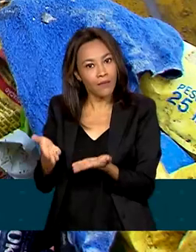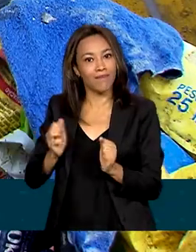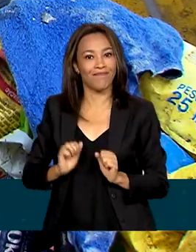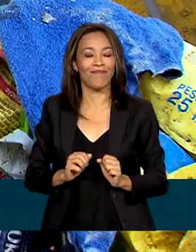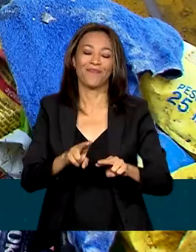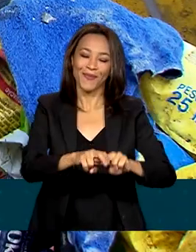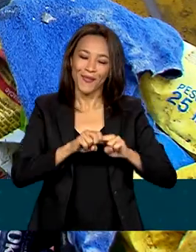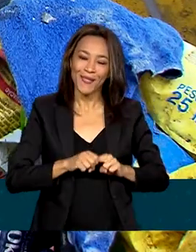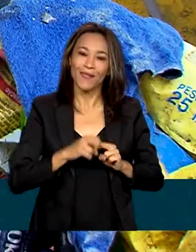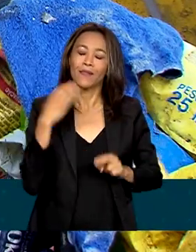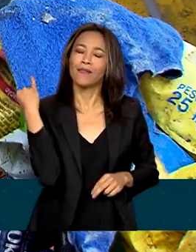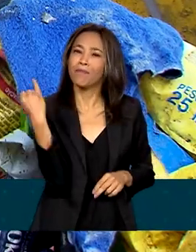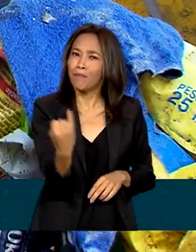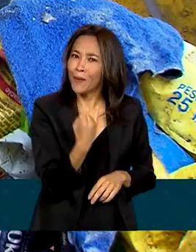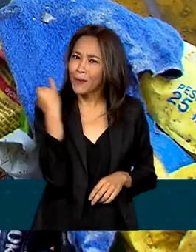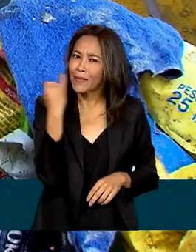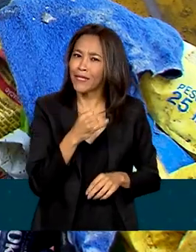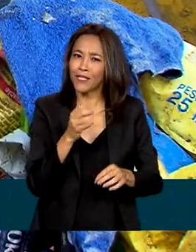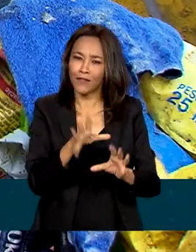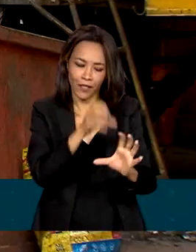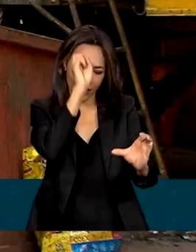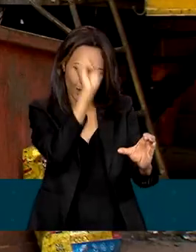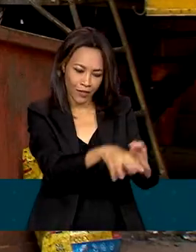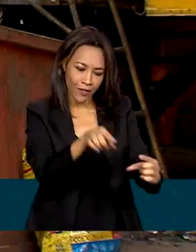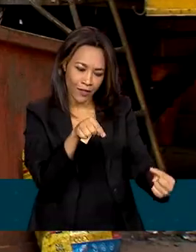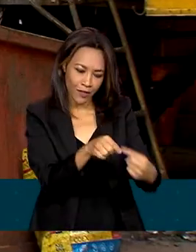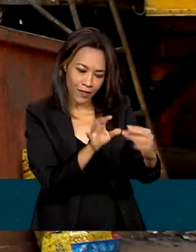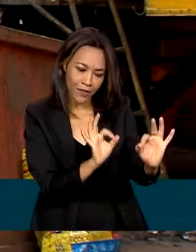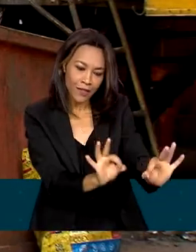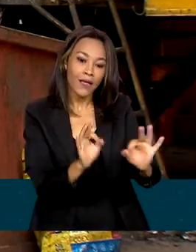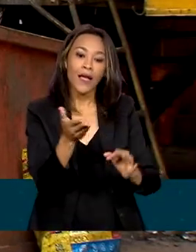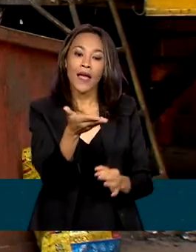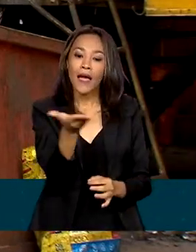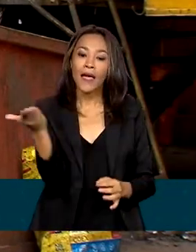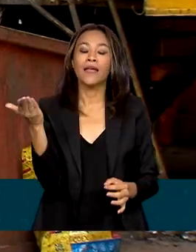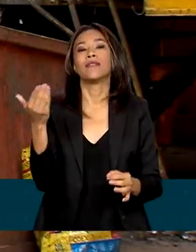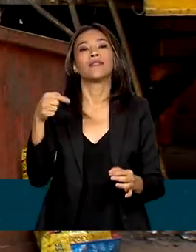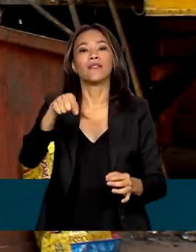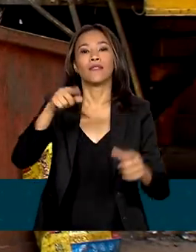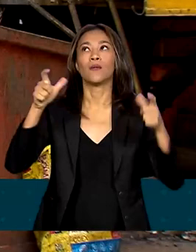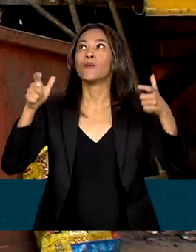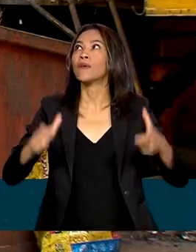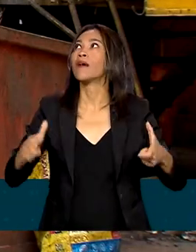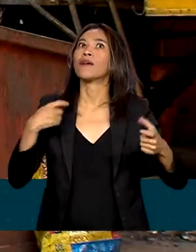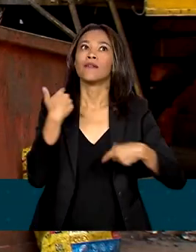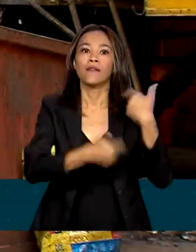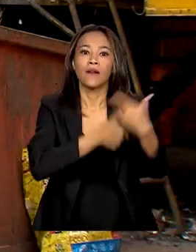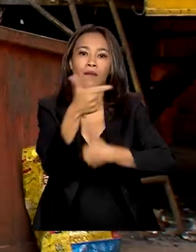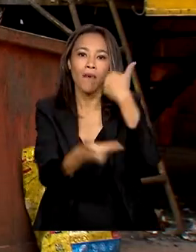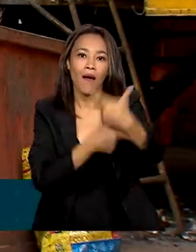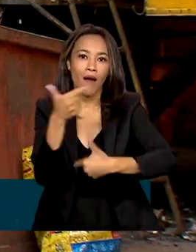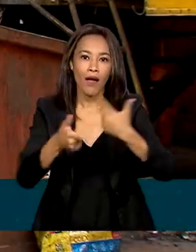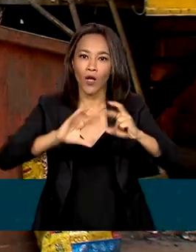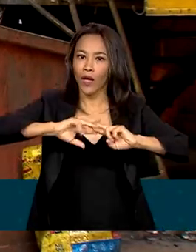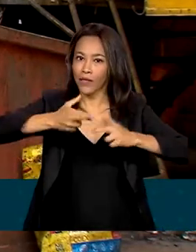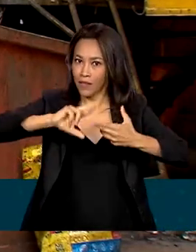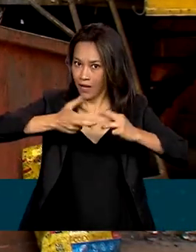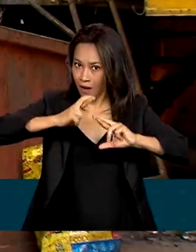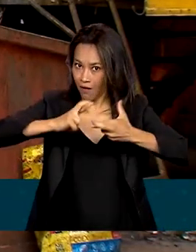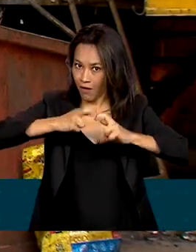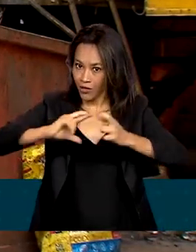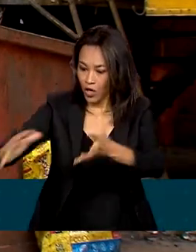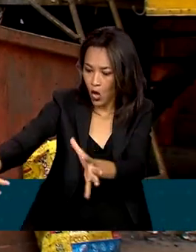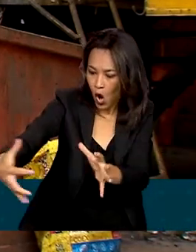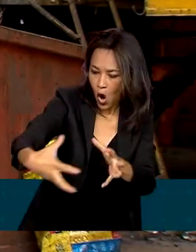Por isso, a importância do descarte correto. Essa cooperativa, que atua no Distrito Federal, coleta cerca de 40 toneladas de